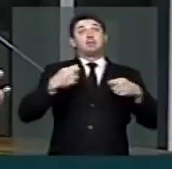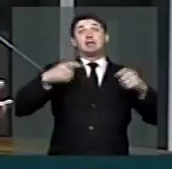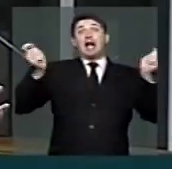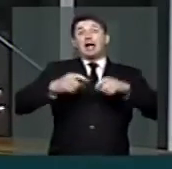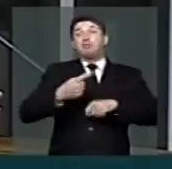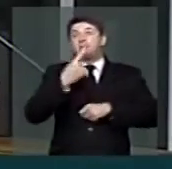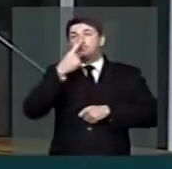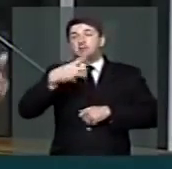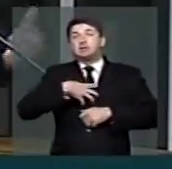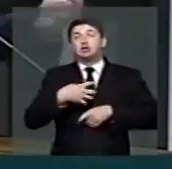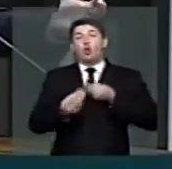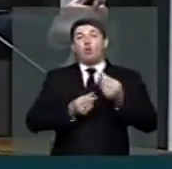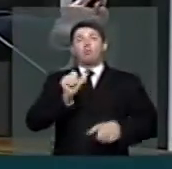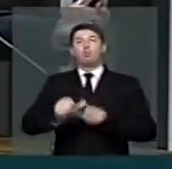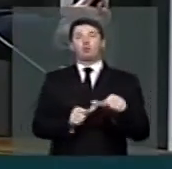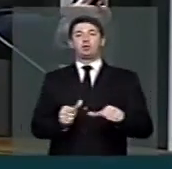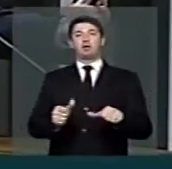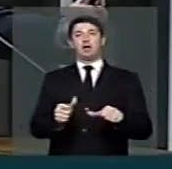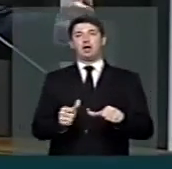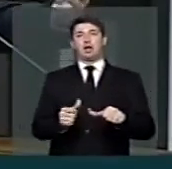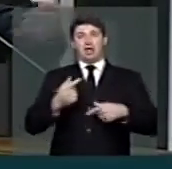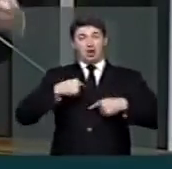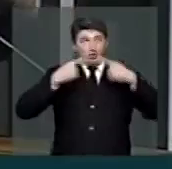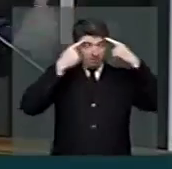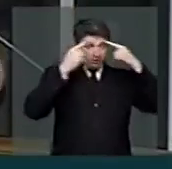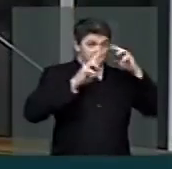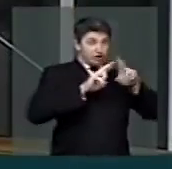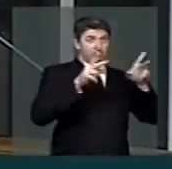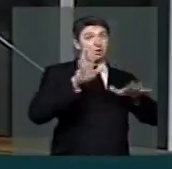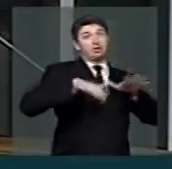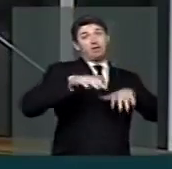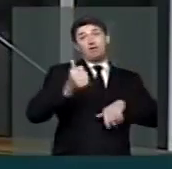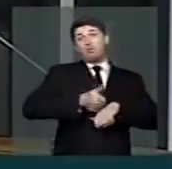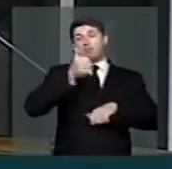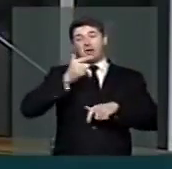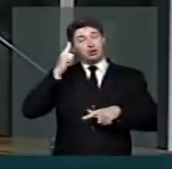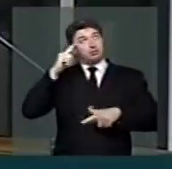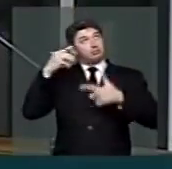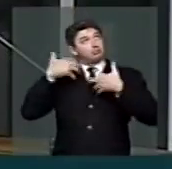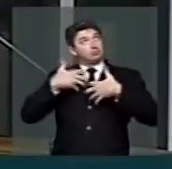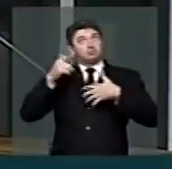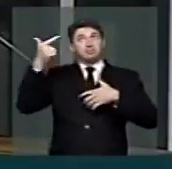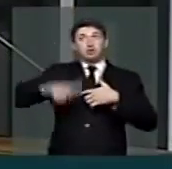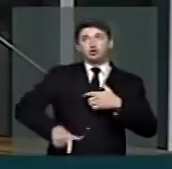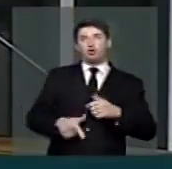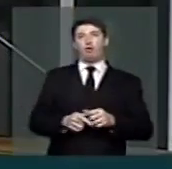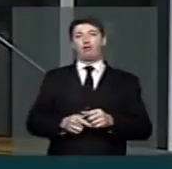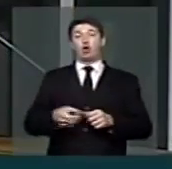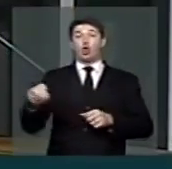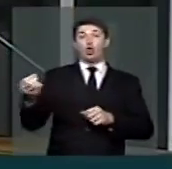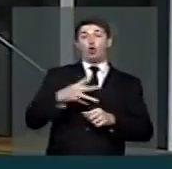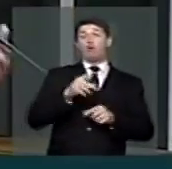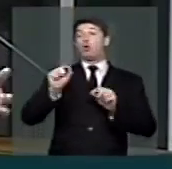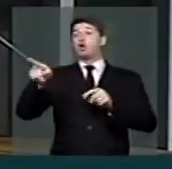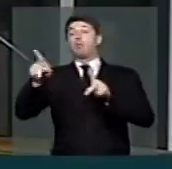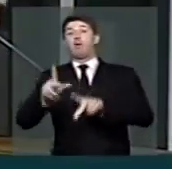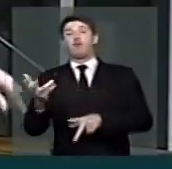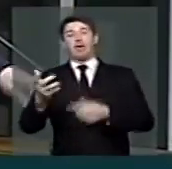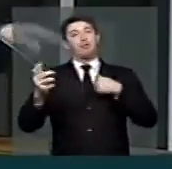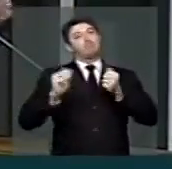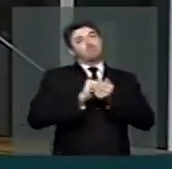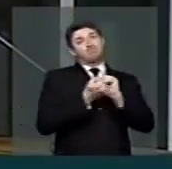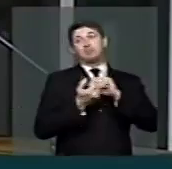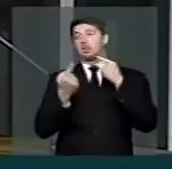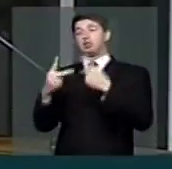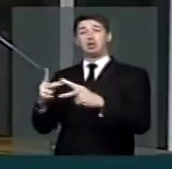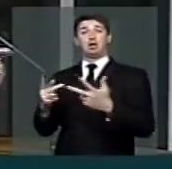essa sensibilidade. Naquilo que eu penso diferente, talvez seja melhor fazer uma revisão, uma atualização e atender, porque